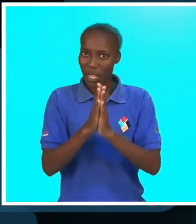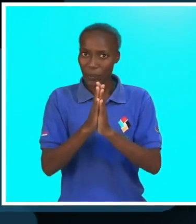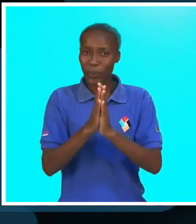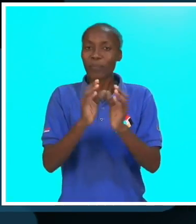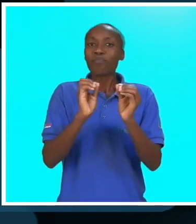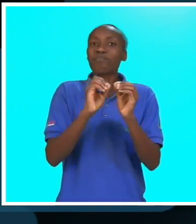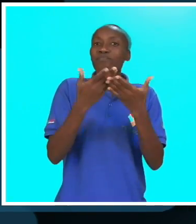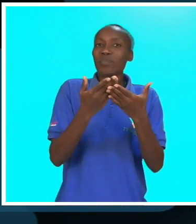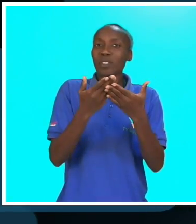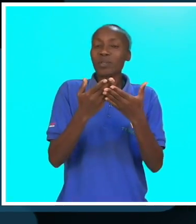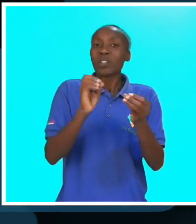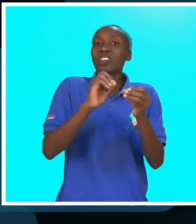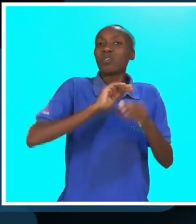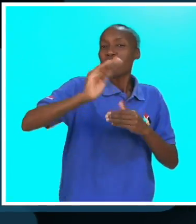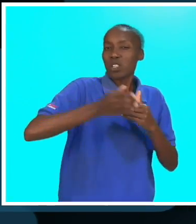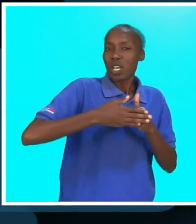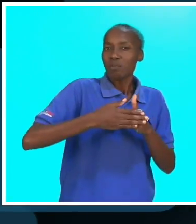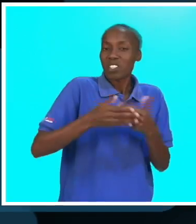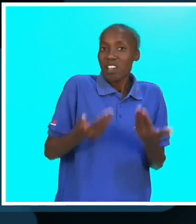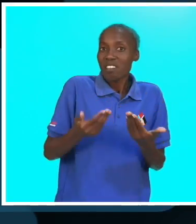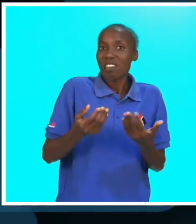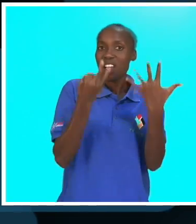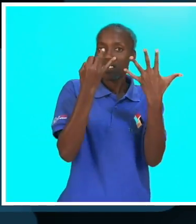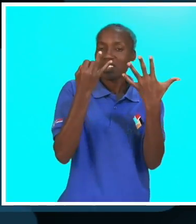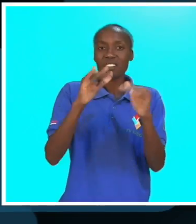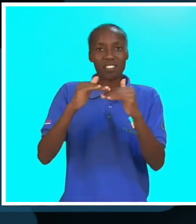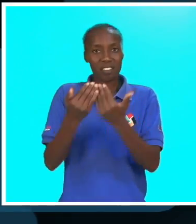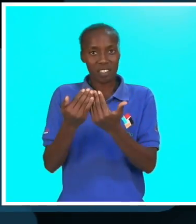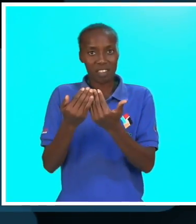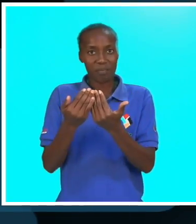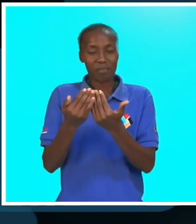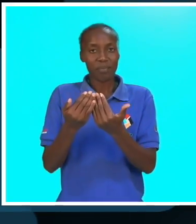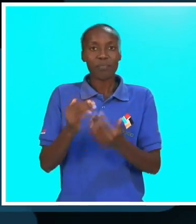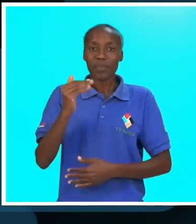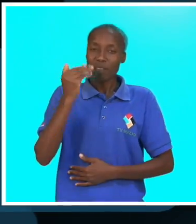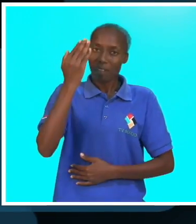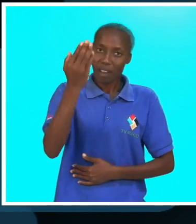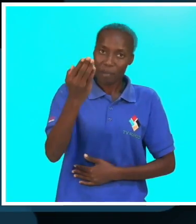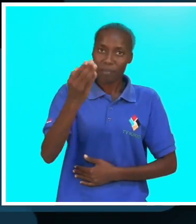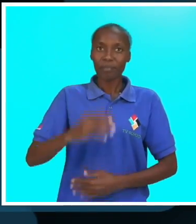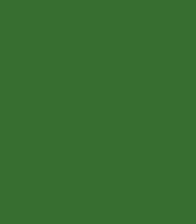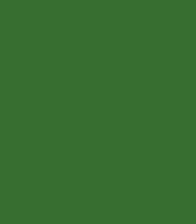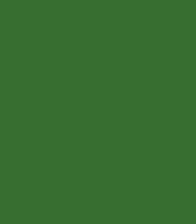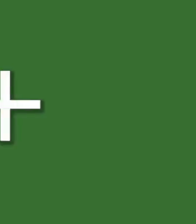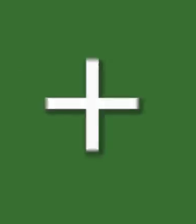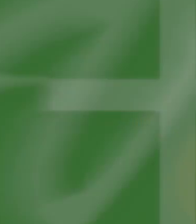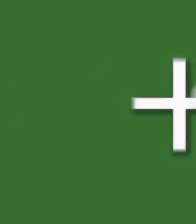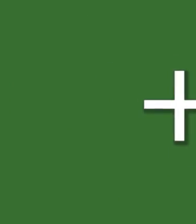pela sua audiência. Nós voltamos daqui a sete dias. Até lá.